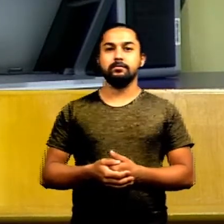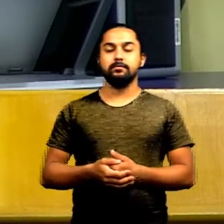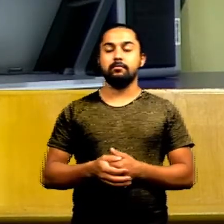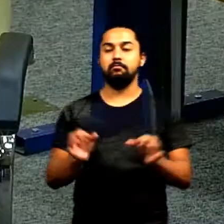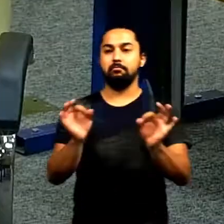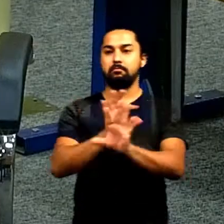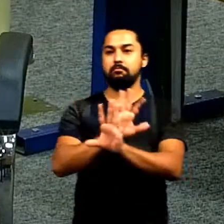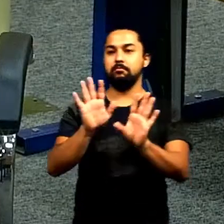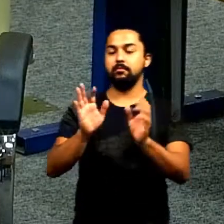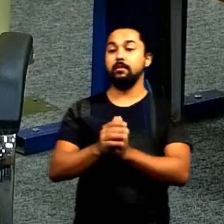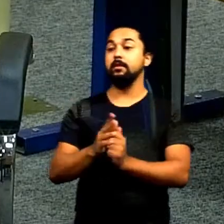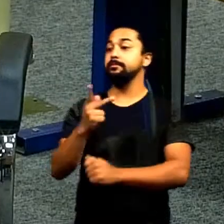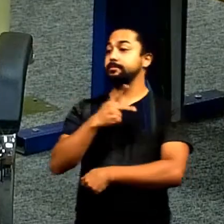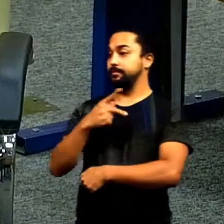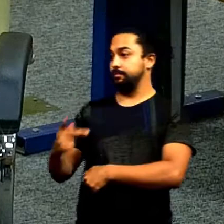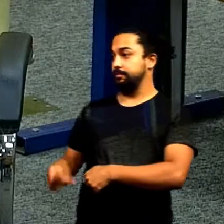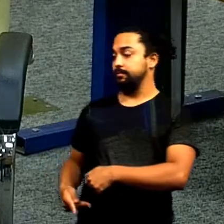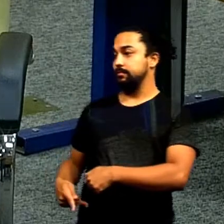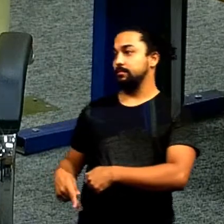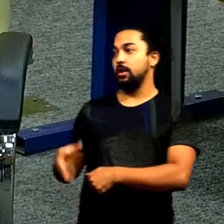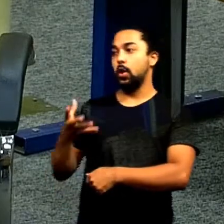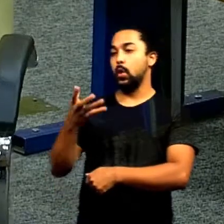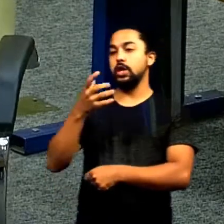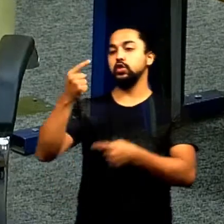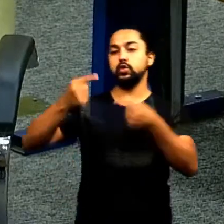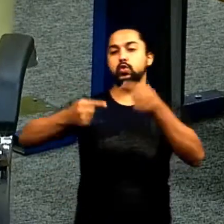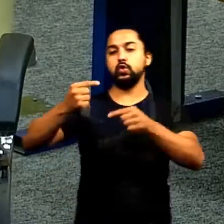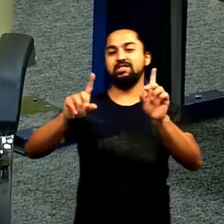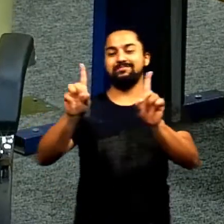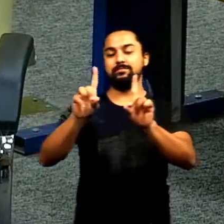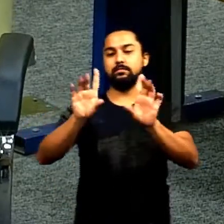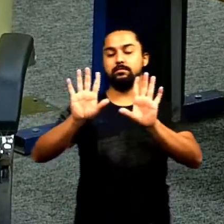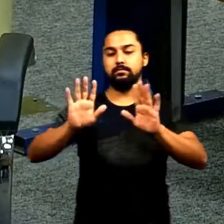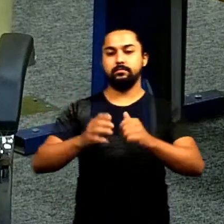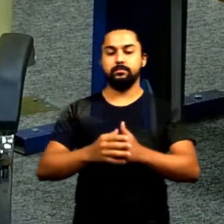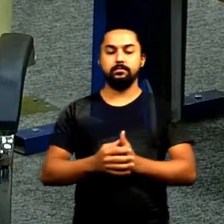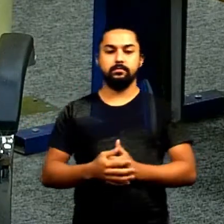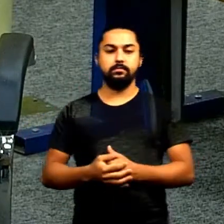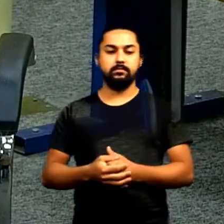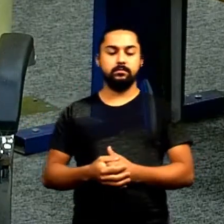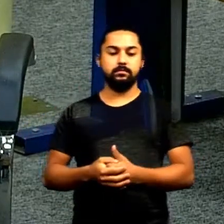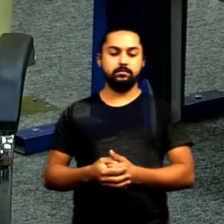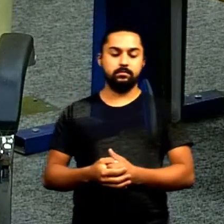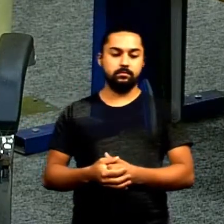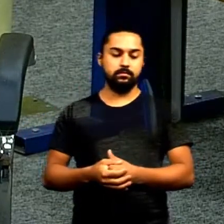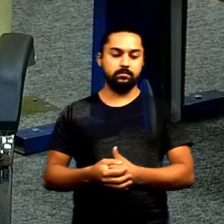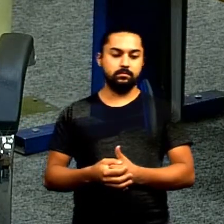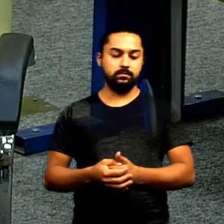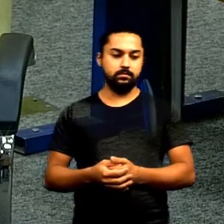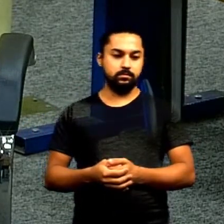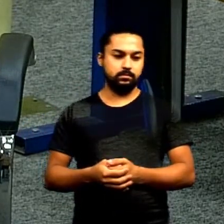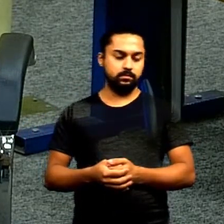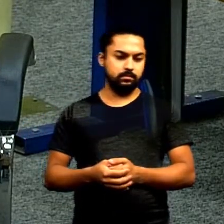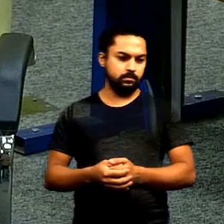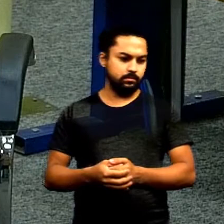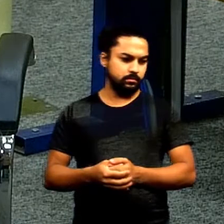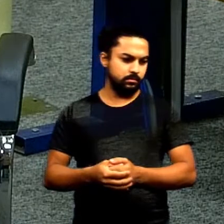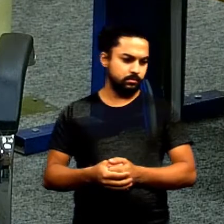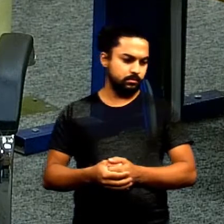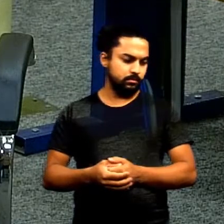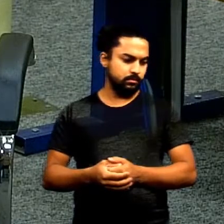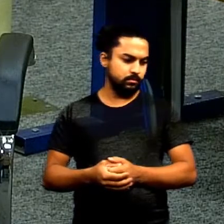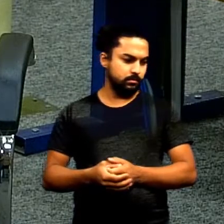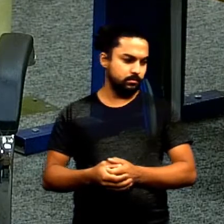pronto senhor presidente eu não queria nem discutir isso alô desliga seu